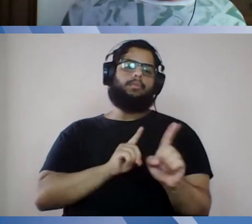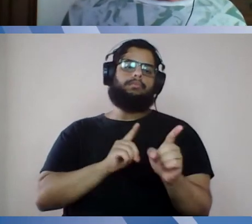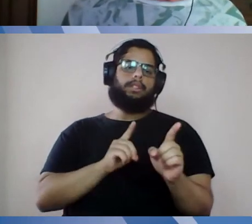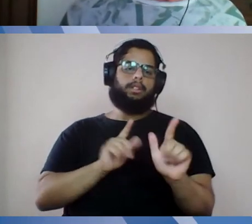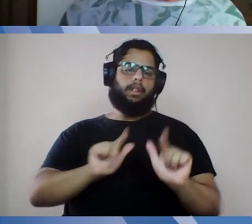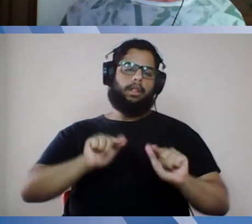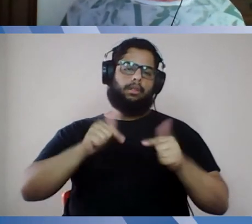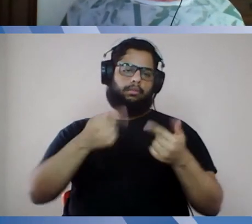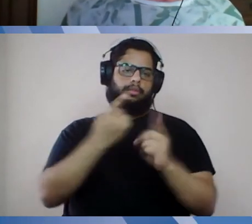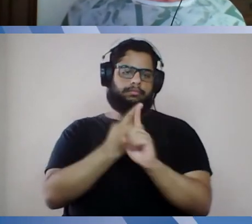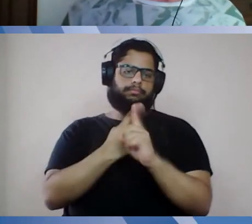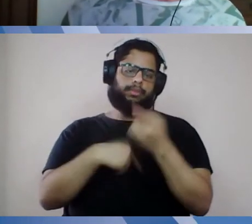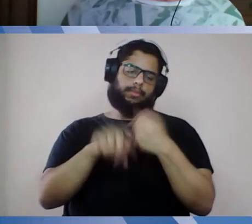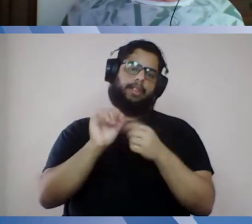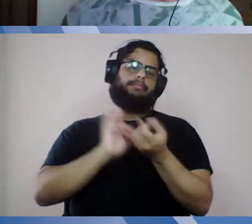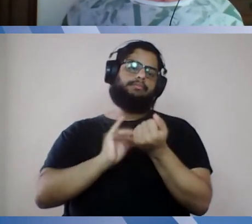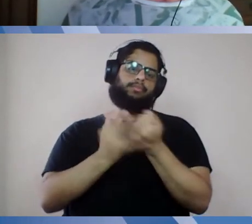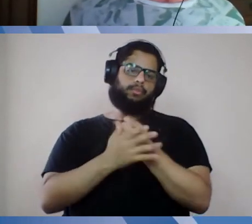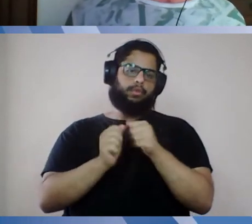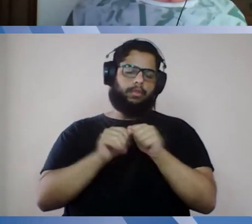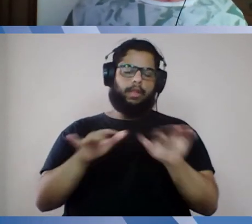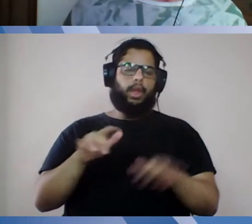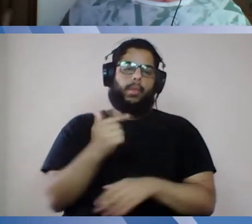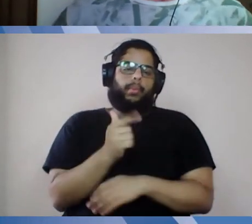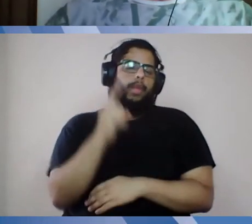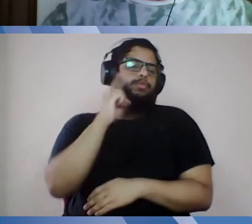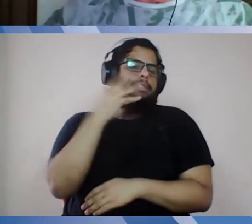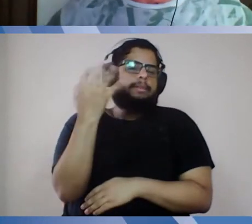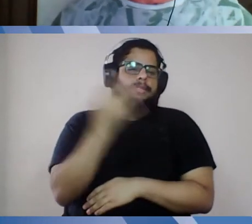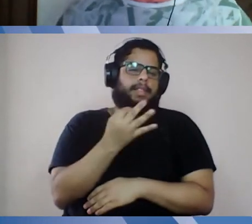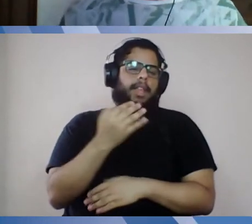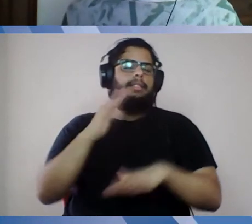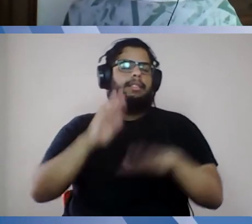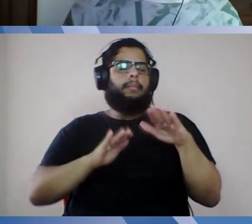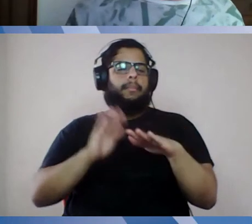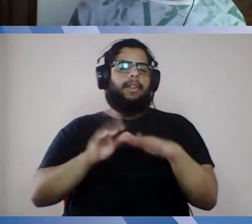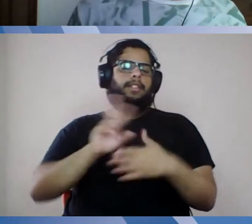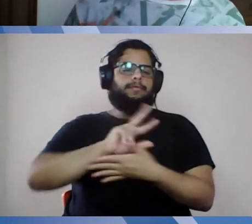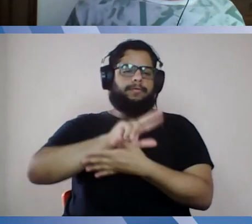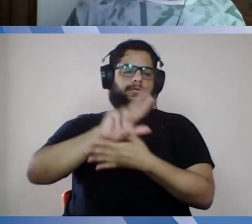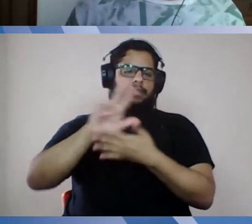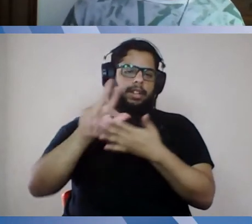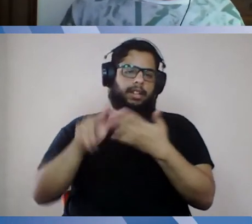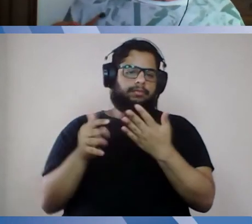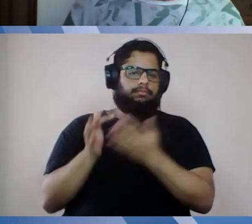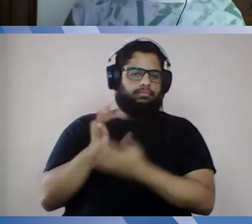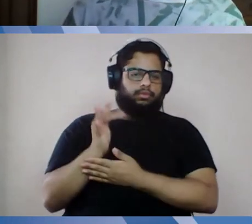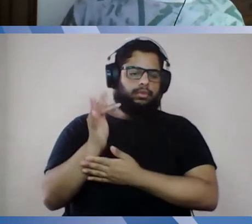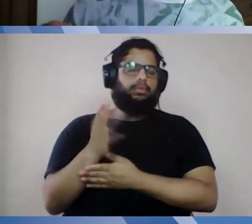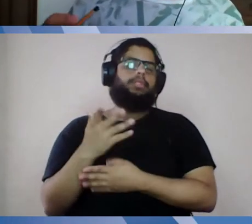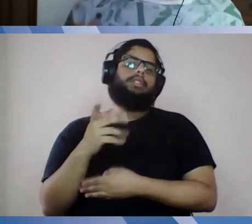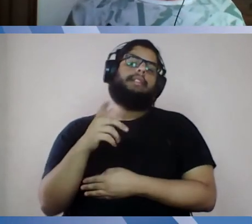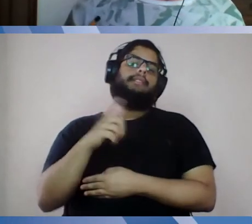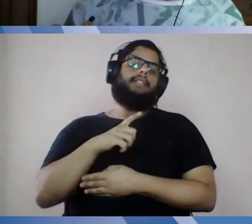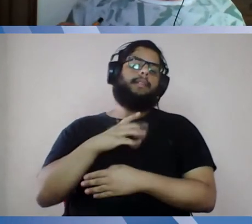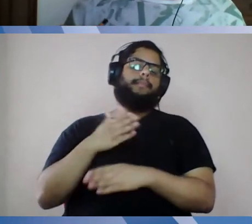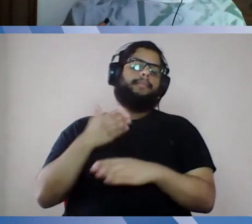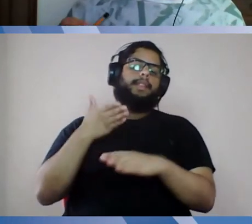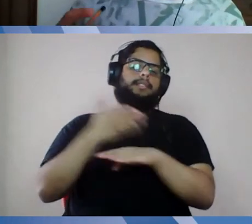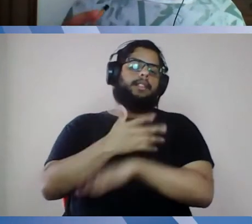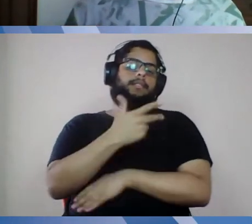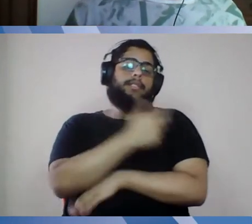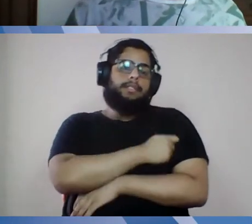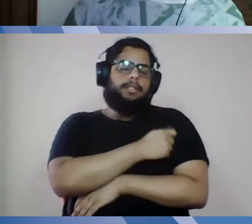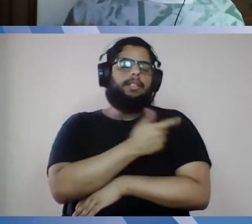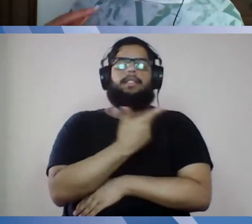então não temos uma previsão exata, vai depender de uma série de encaminhamentos daqui para frente, de acesso à vacina, de acesso a exames